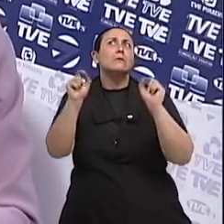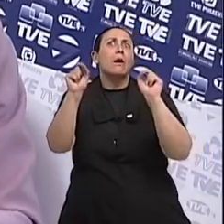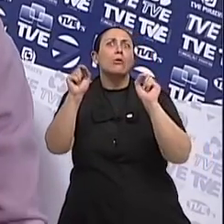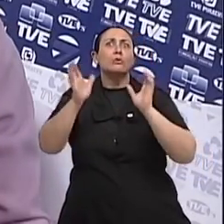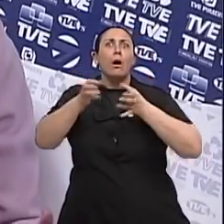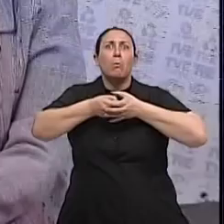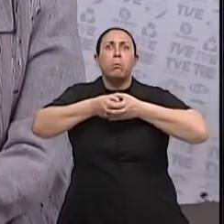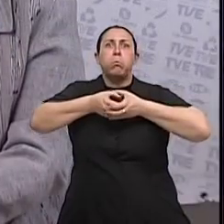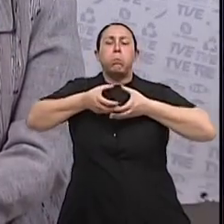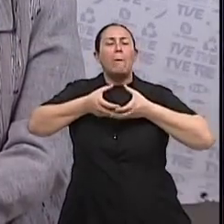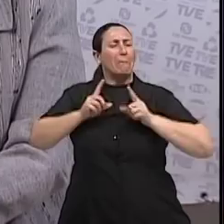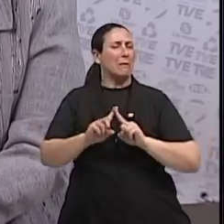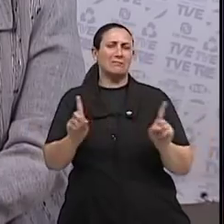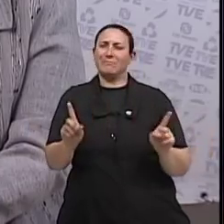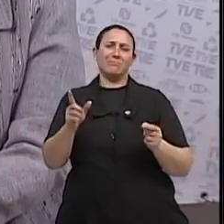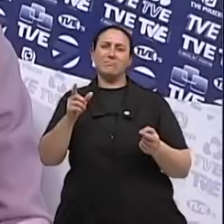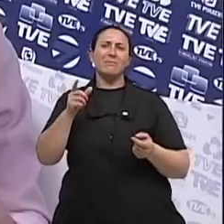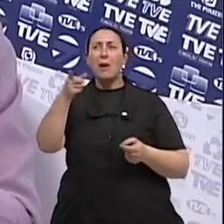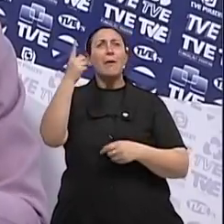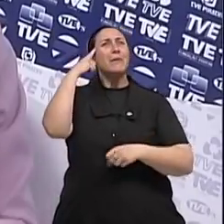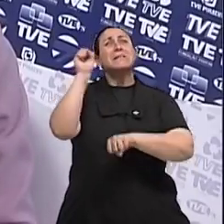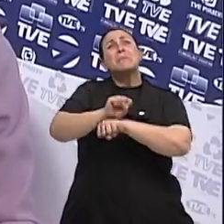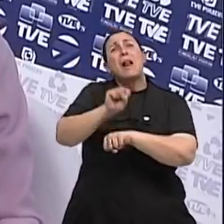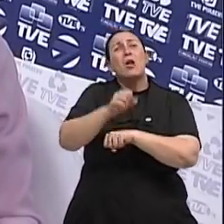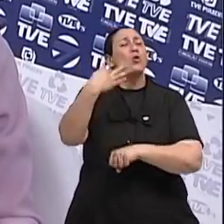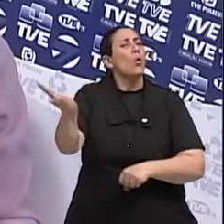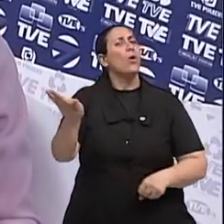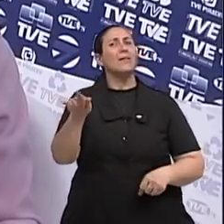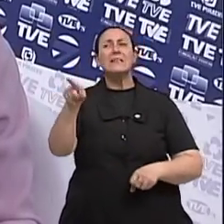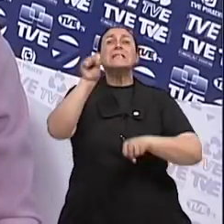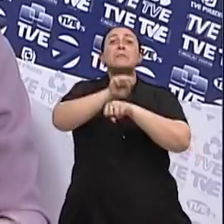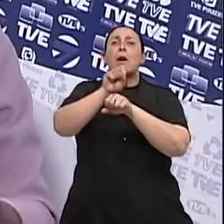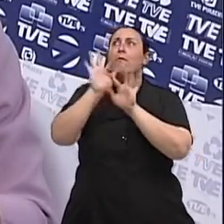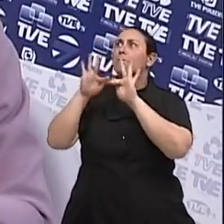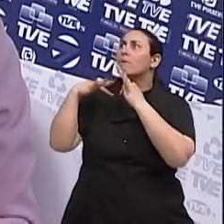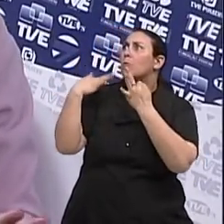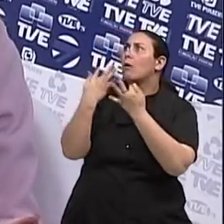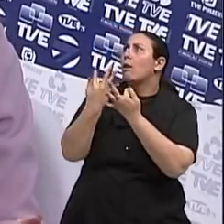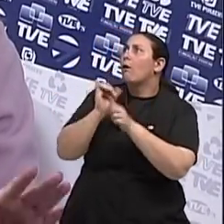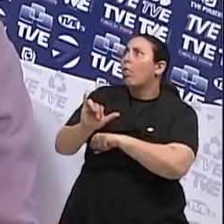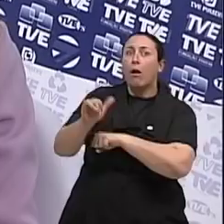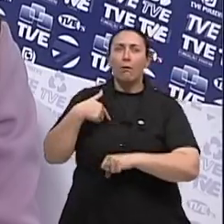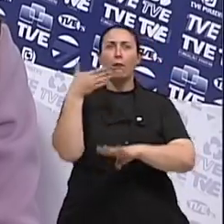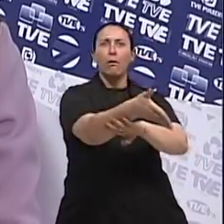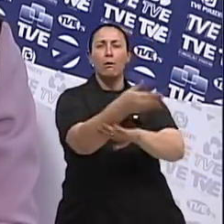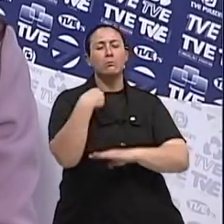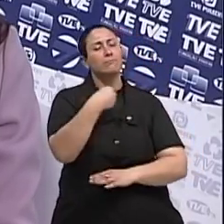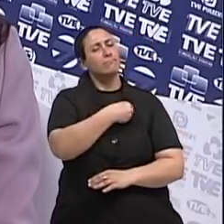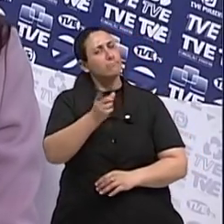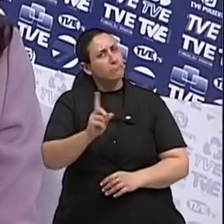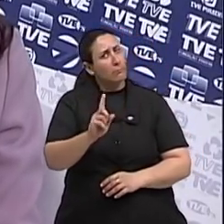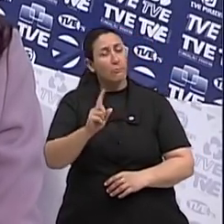não esperem Normalmente não dói. Não esperem a dor, não esperem ter câncer na família. Hoje em dia, ser mulher